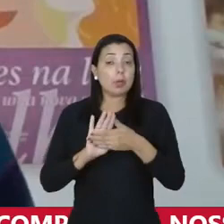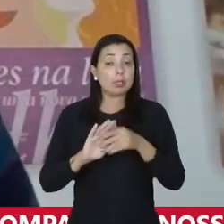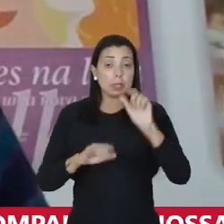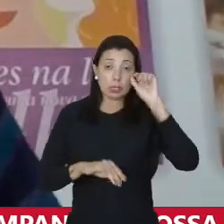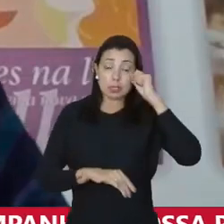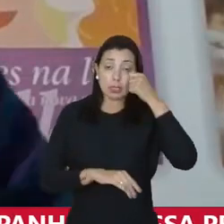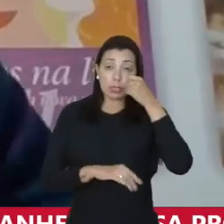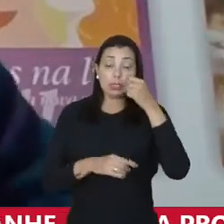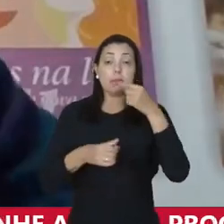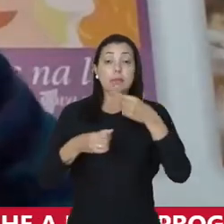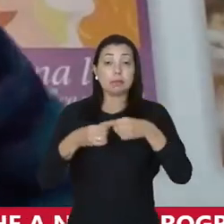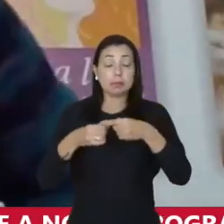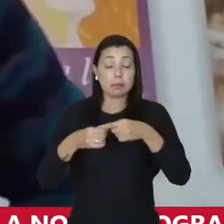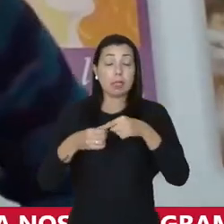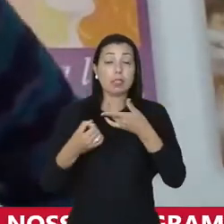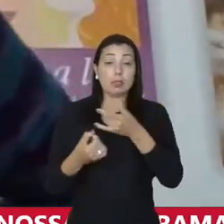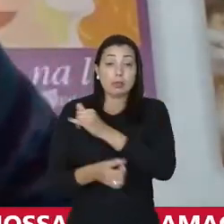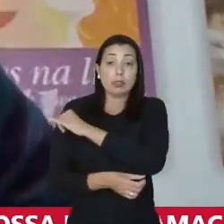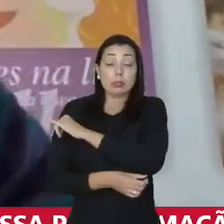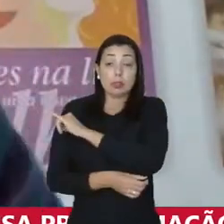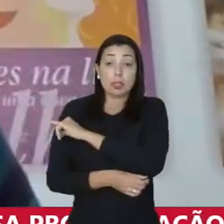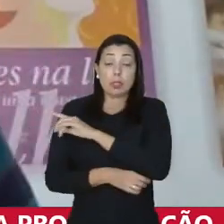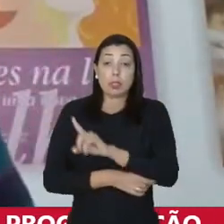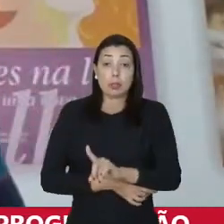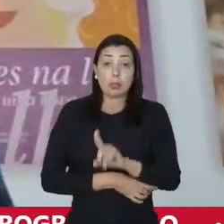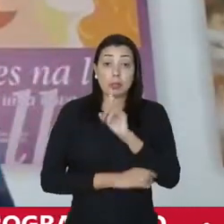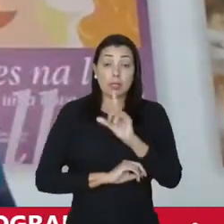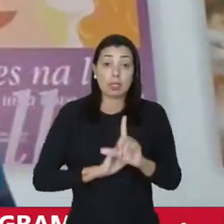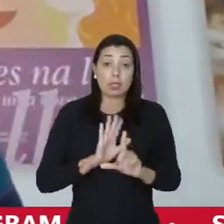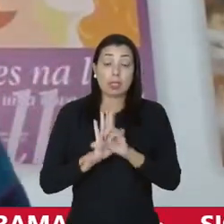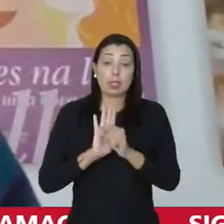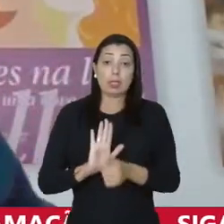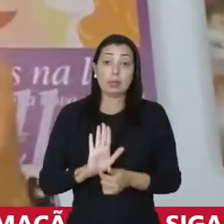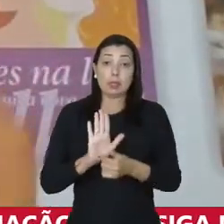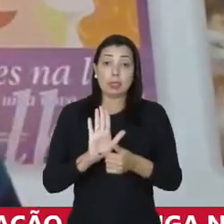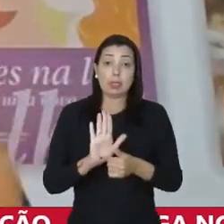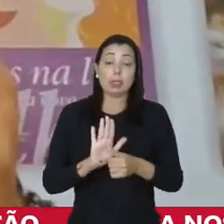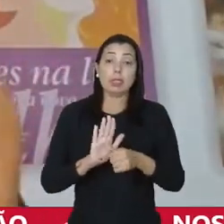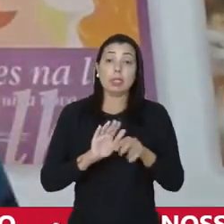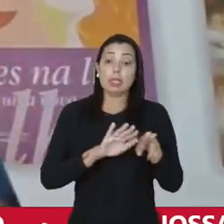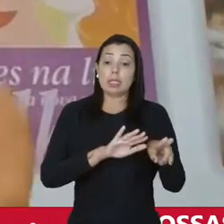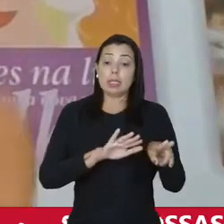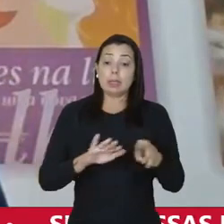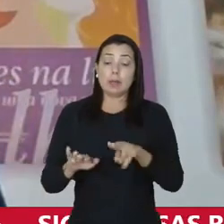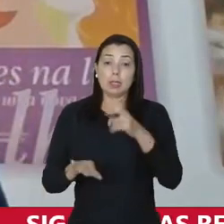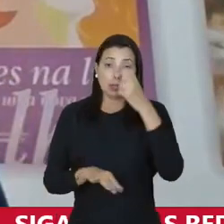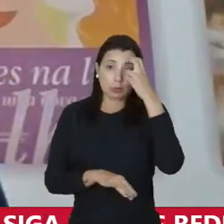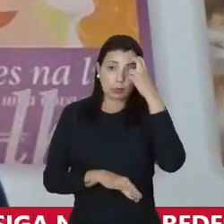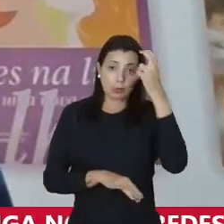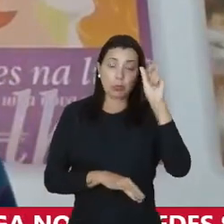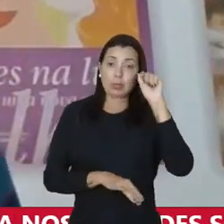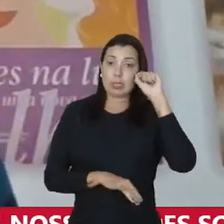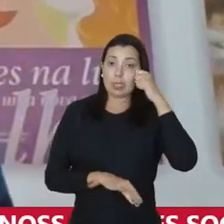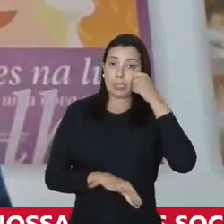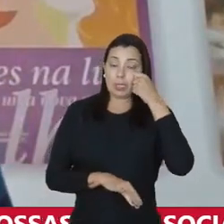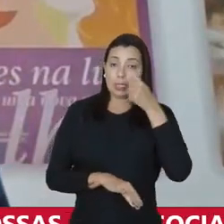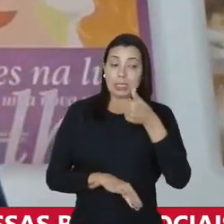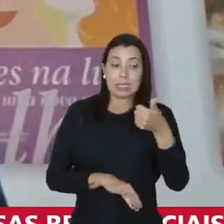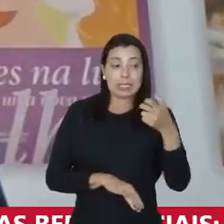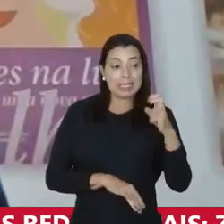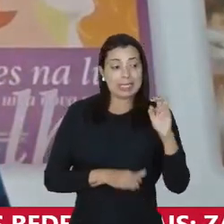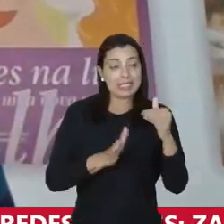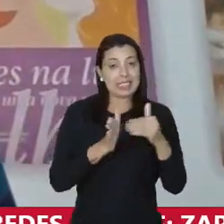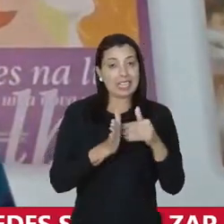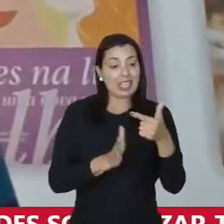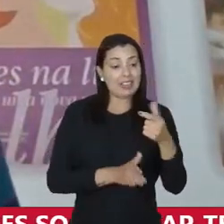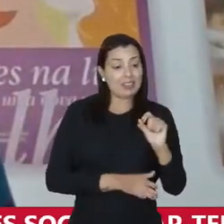cidade de Niterói. Me lembro que a primeira lei que eu apresentei foi a Semana da Cultura Negra, de 15 a 20 de